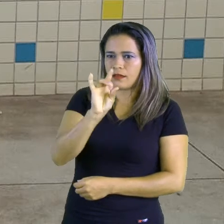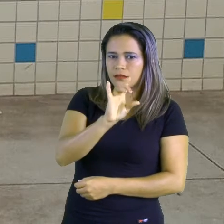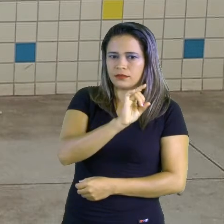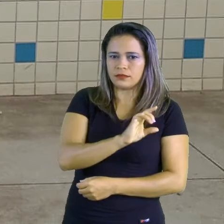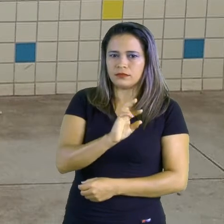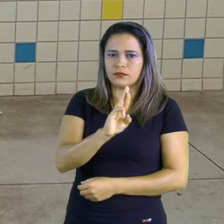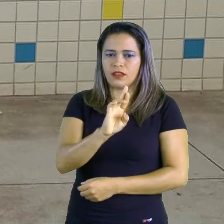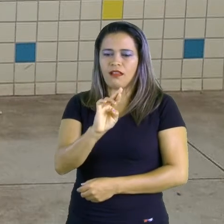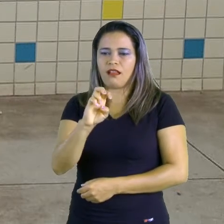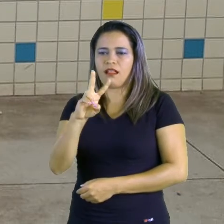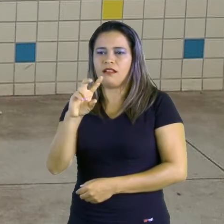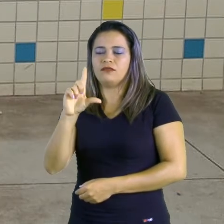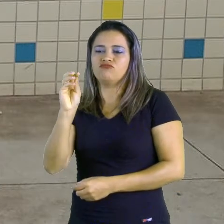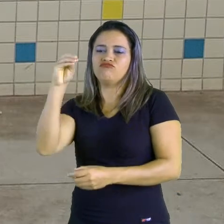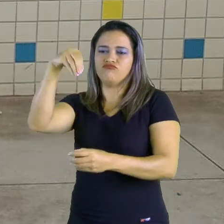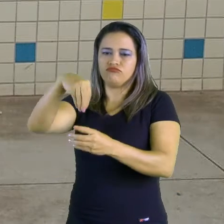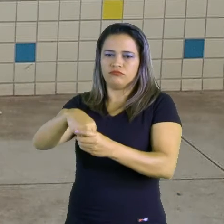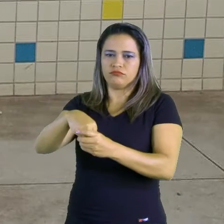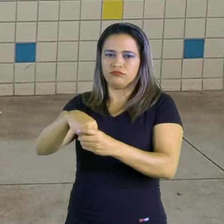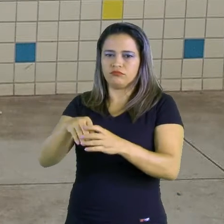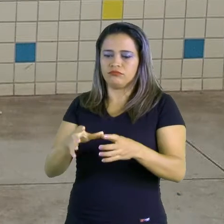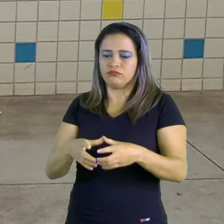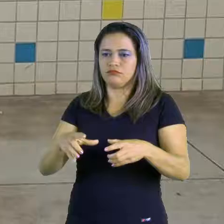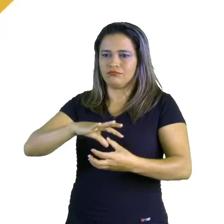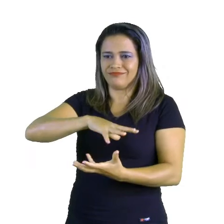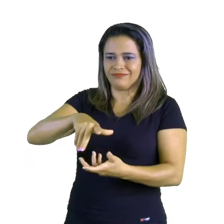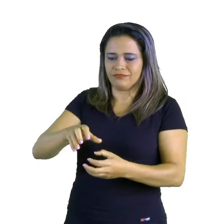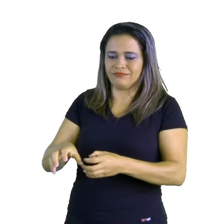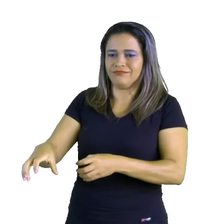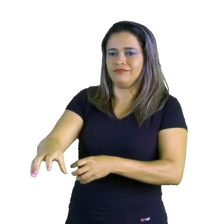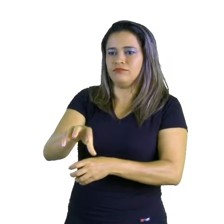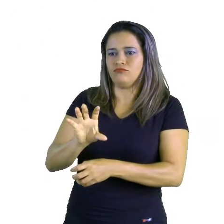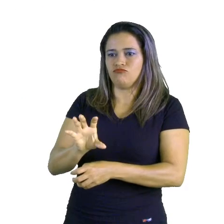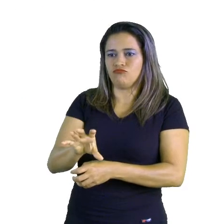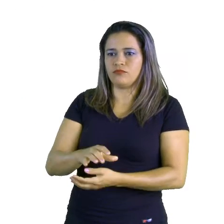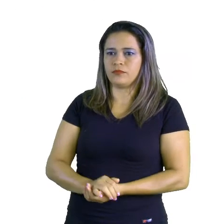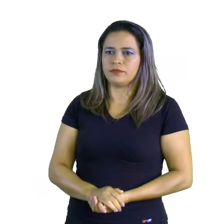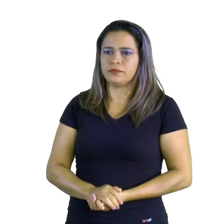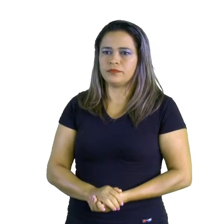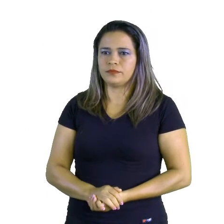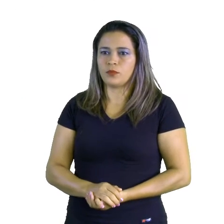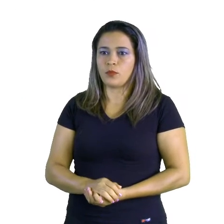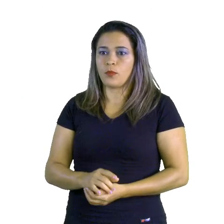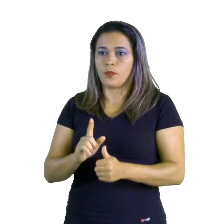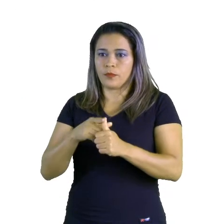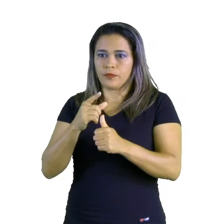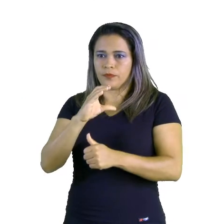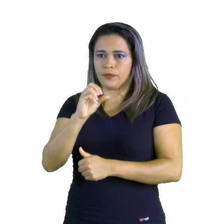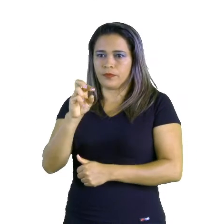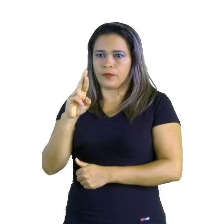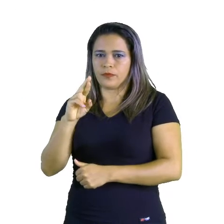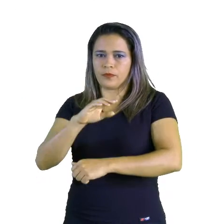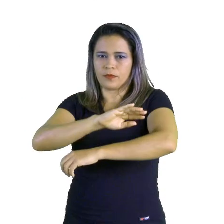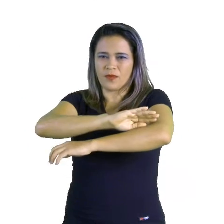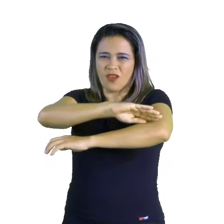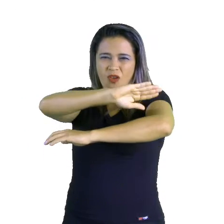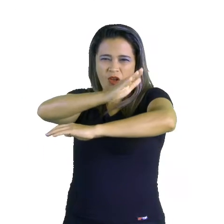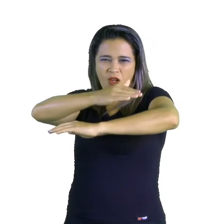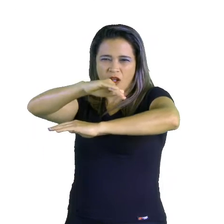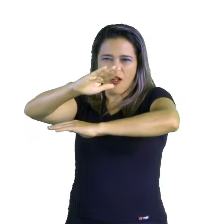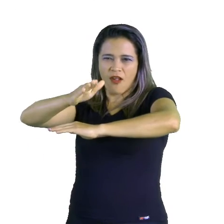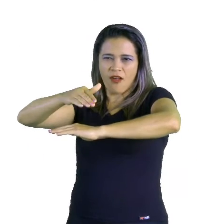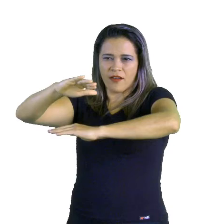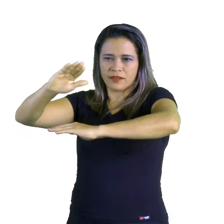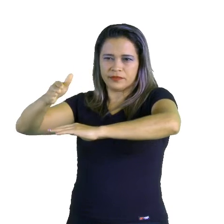dentro desse continente. O primeiro deles, que nós iremos falar, são sobre as cordilheiras. Na Ásia, existem diversas